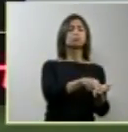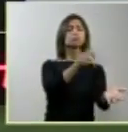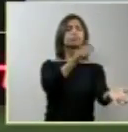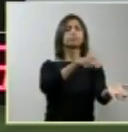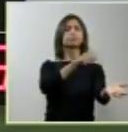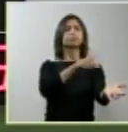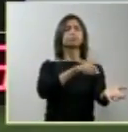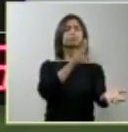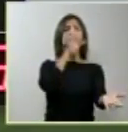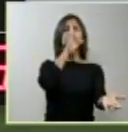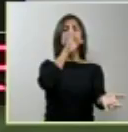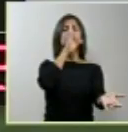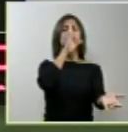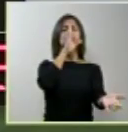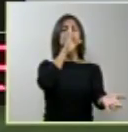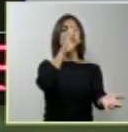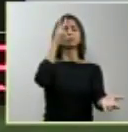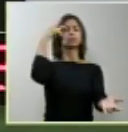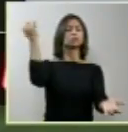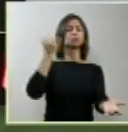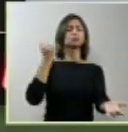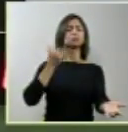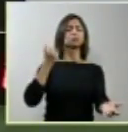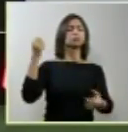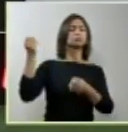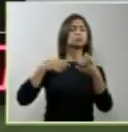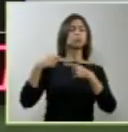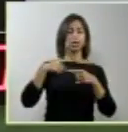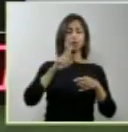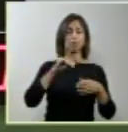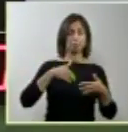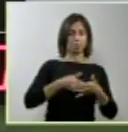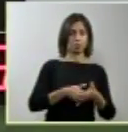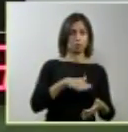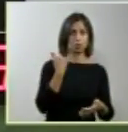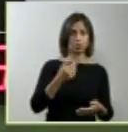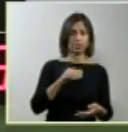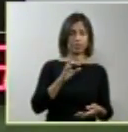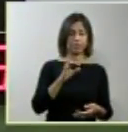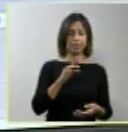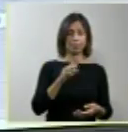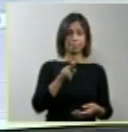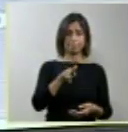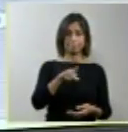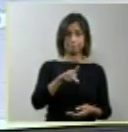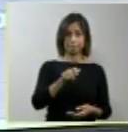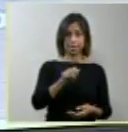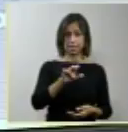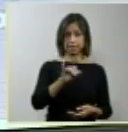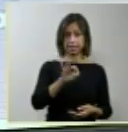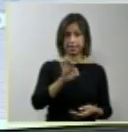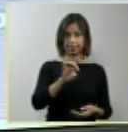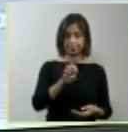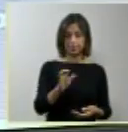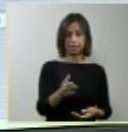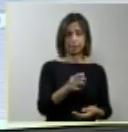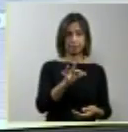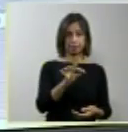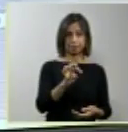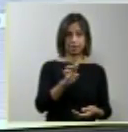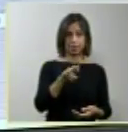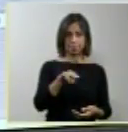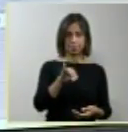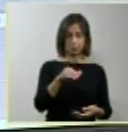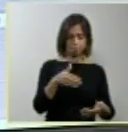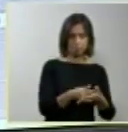nós chegamos num paciente terminal na UTI, e falamos alguma coisa, ele